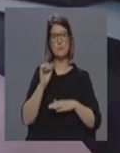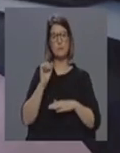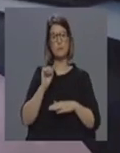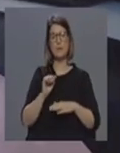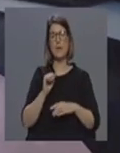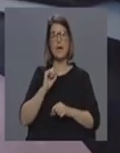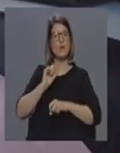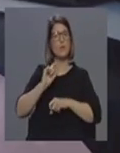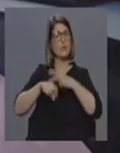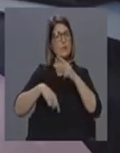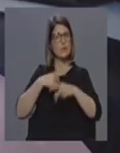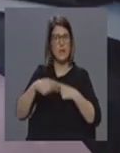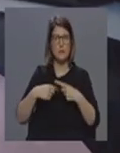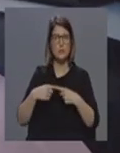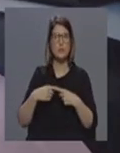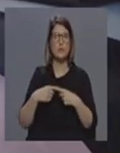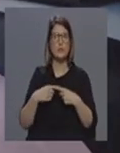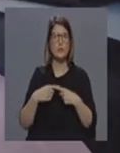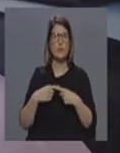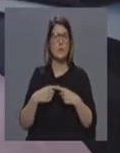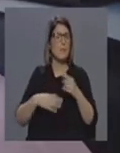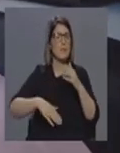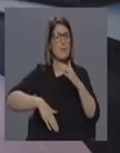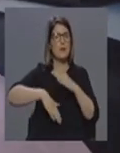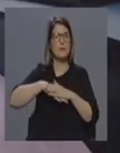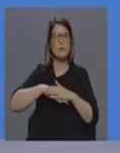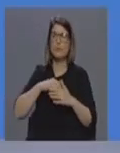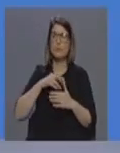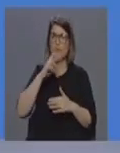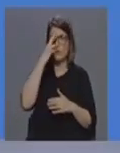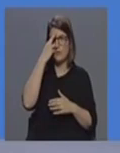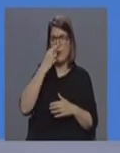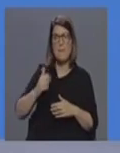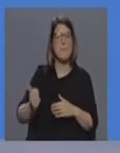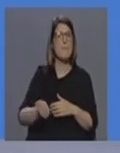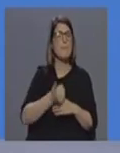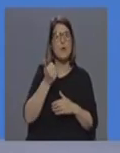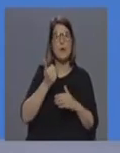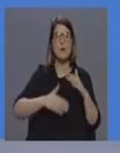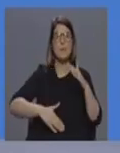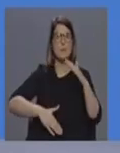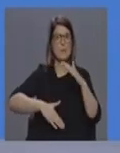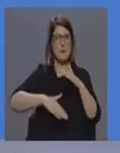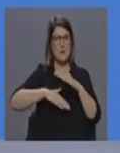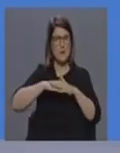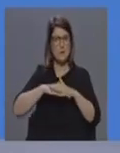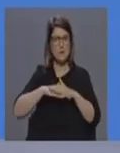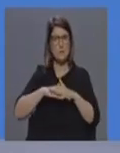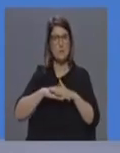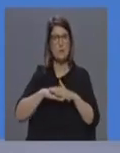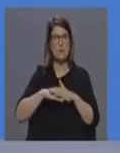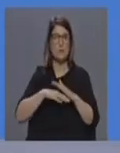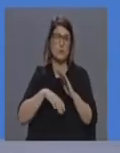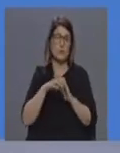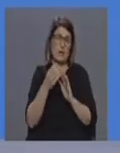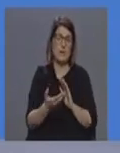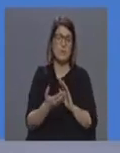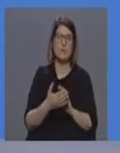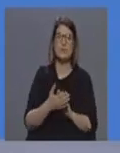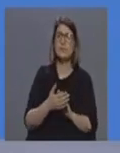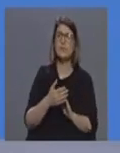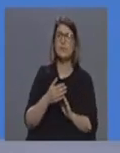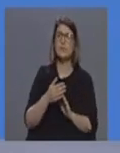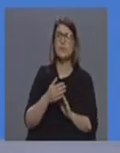atualizado possível e o melhor possamos com as condições que temos que neste